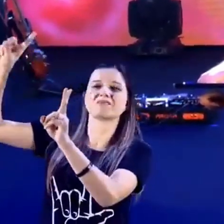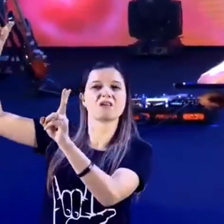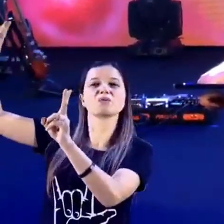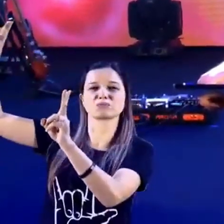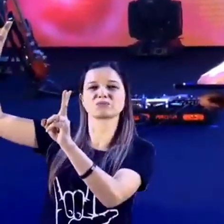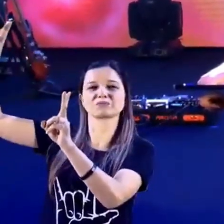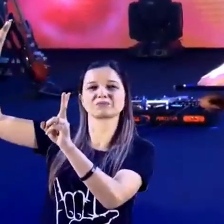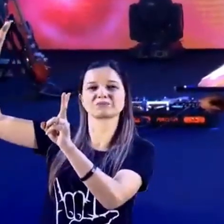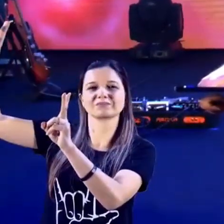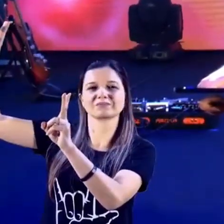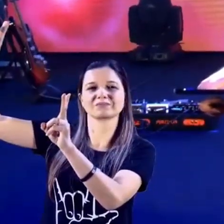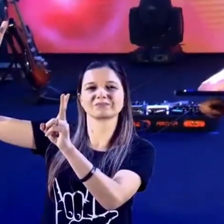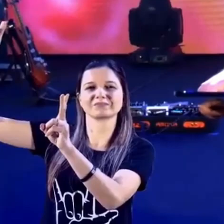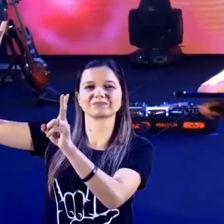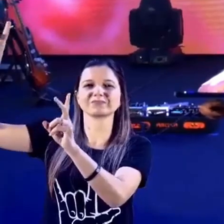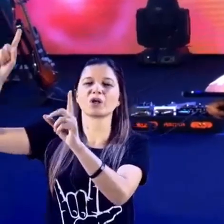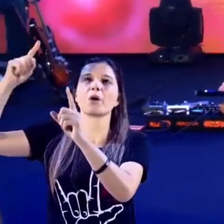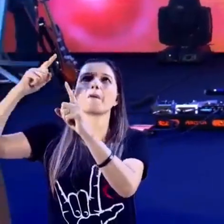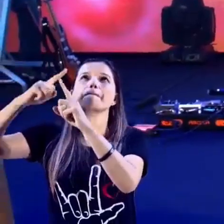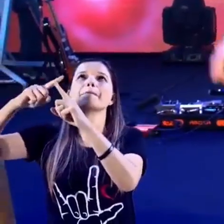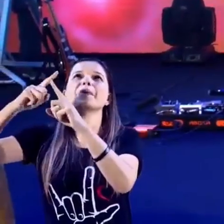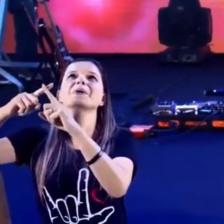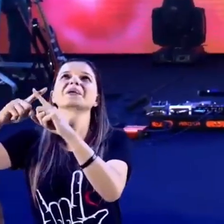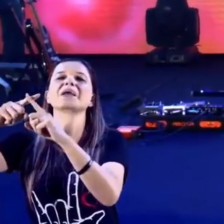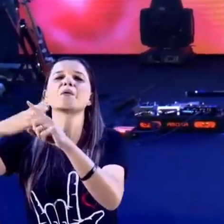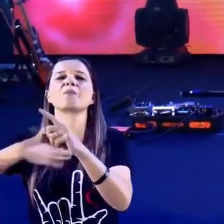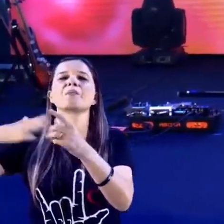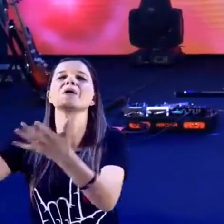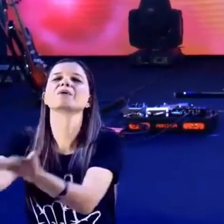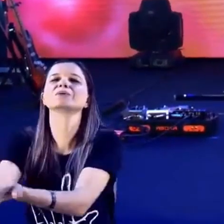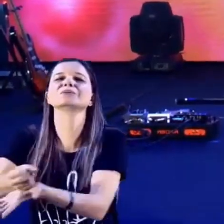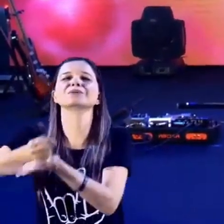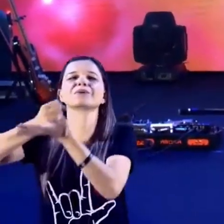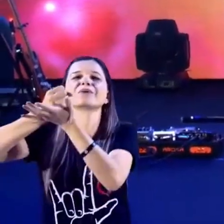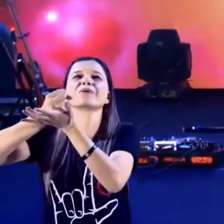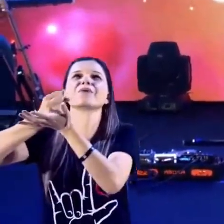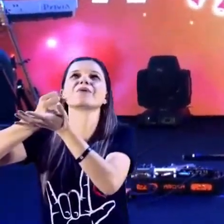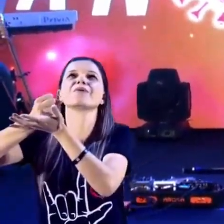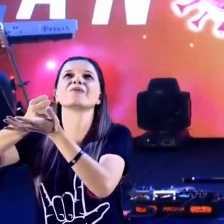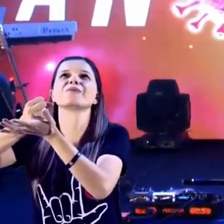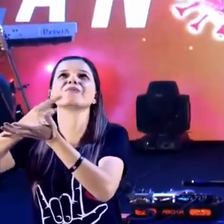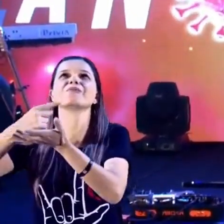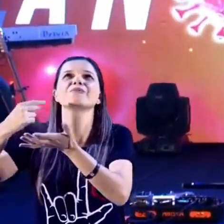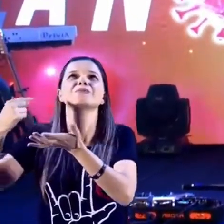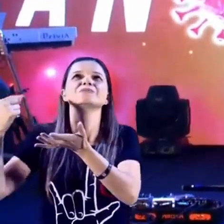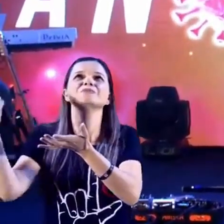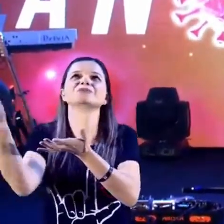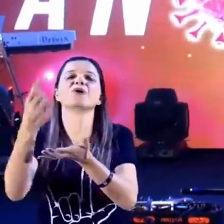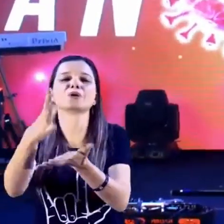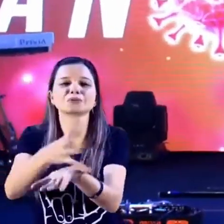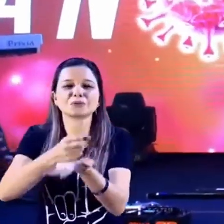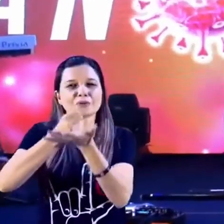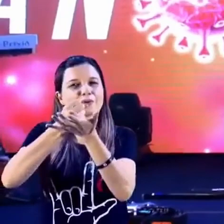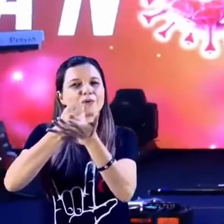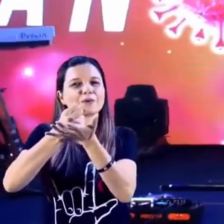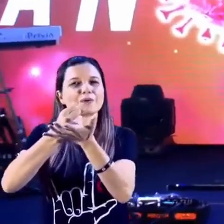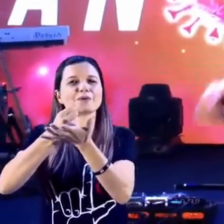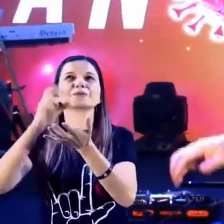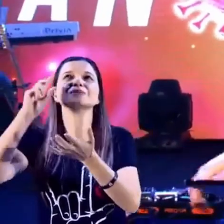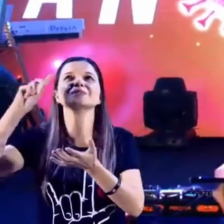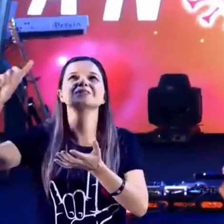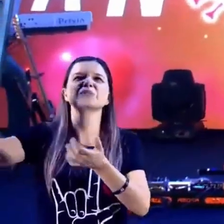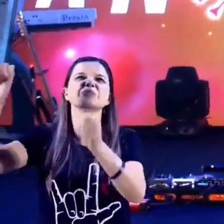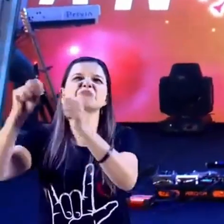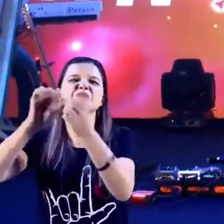Meu socorro vem do Senhor que criou todas essas estrelas e mostrou para mim, para eu contar cada uma. Que cada uma vai ser uma